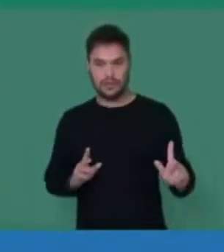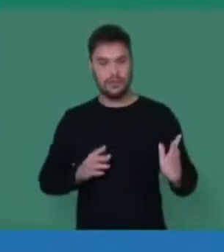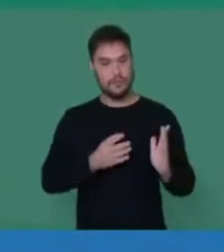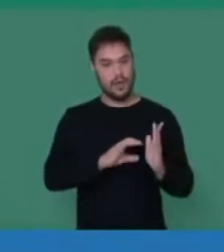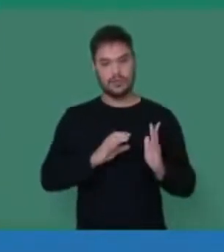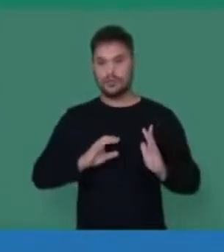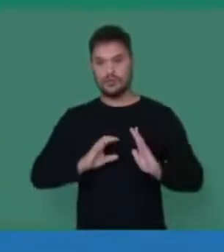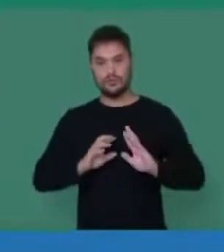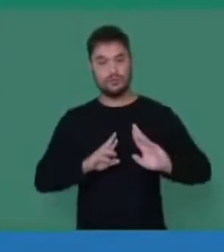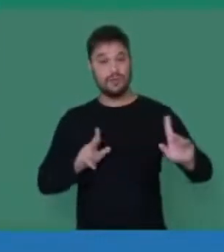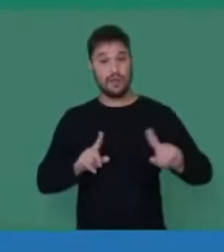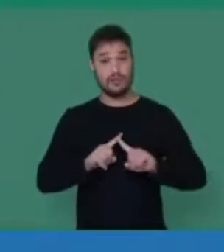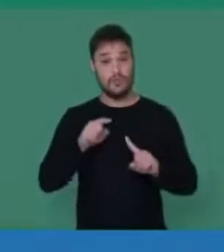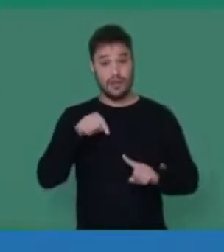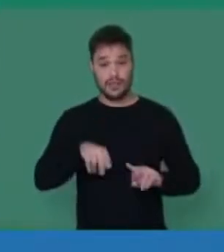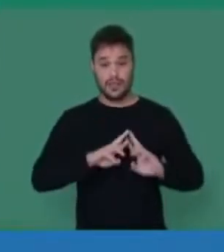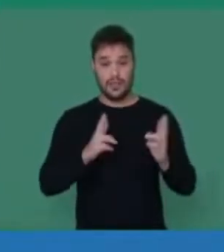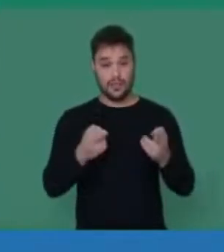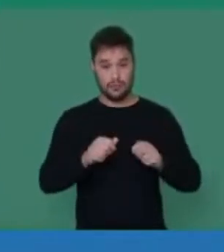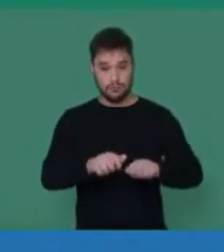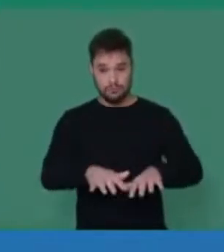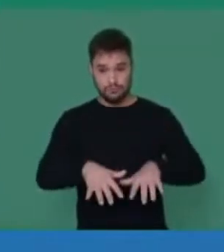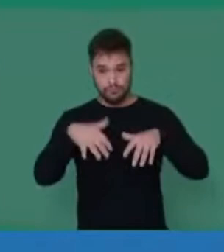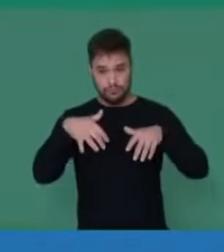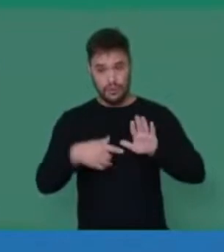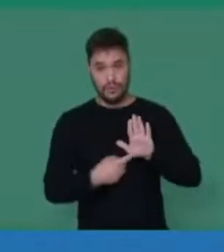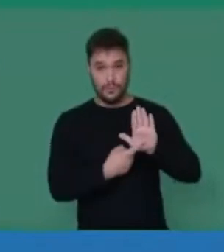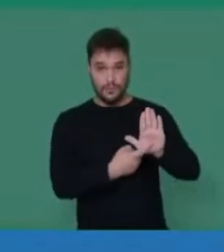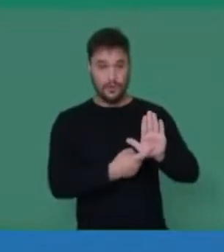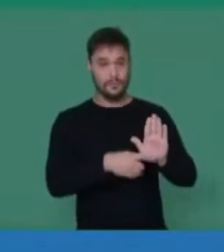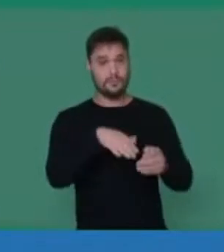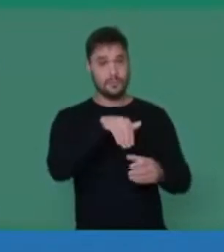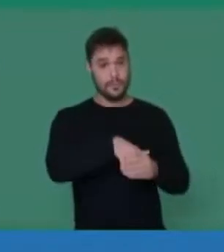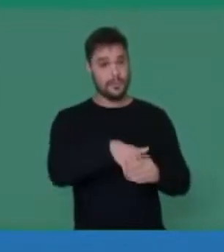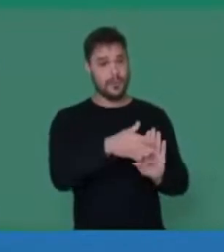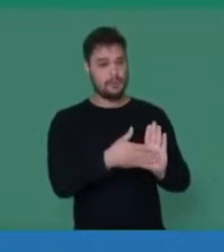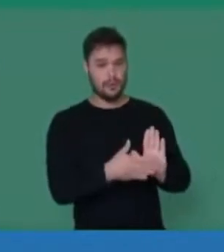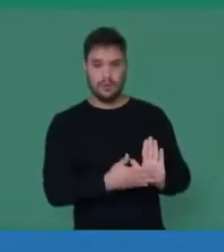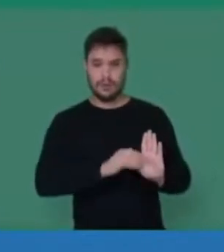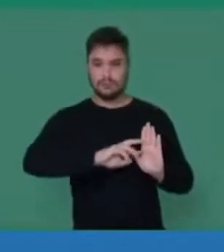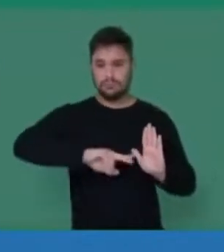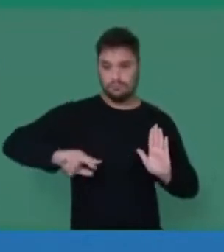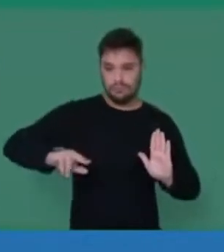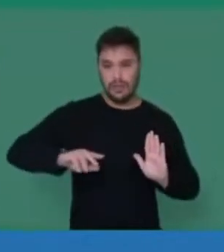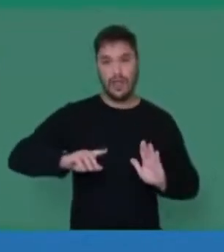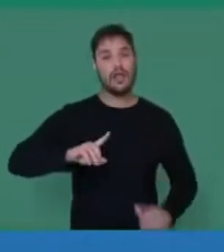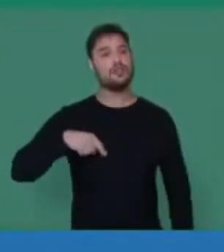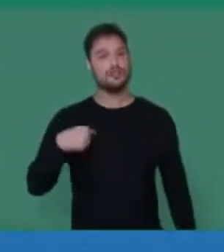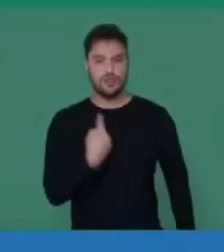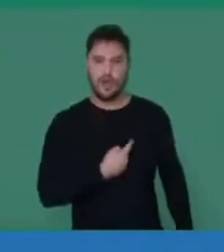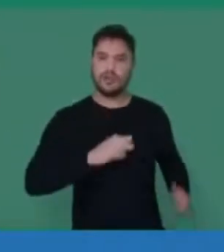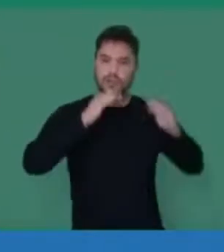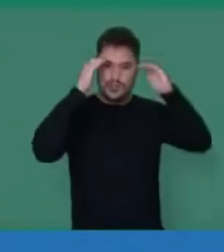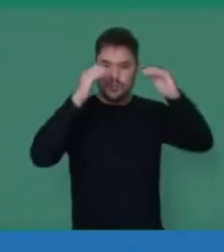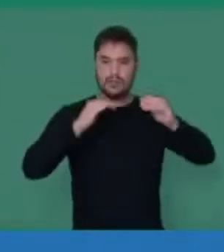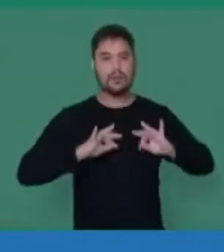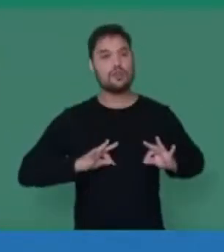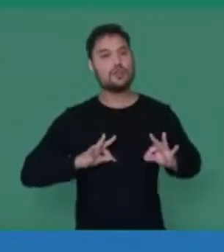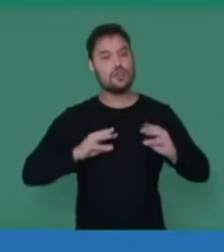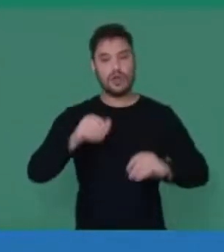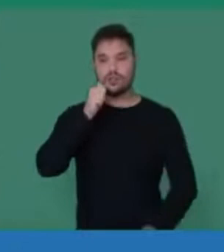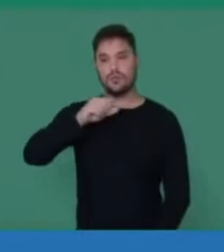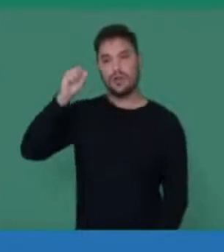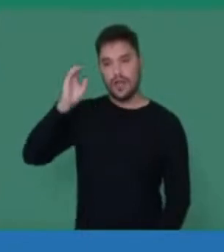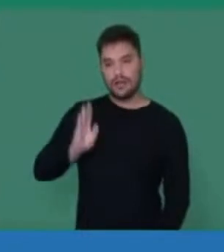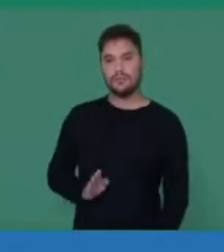a mensagem que essa sessão quer dizer ao Brasil, com a votação dessas matérias tão diversas, é, nós respeitamos todas as mulheres